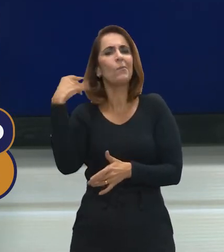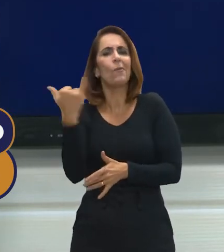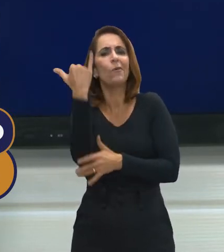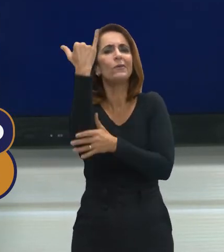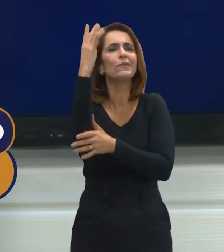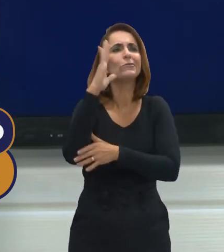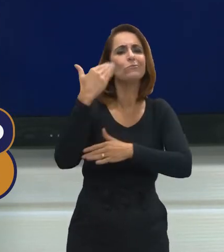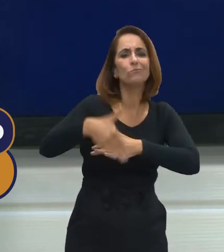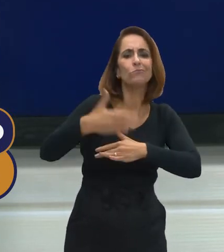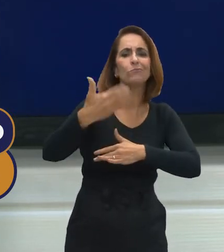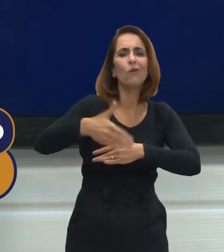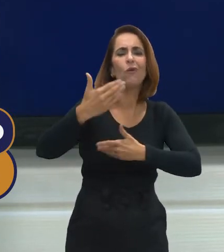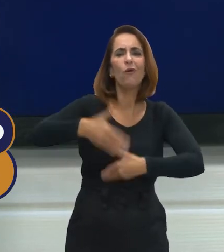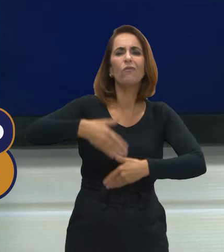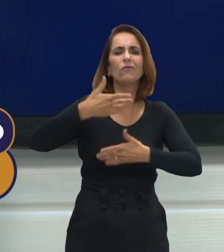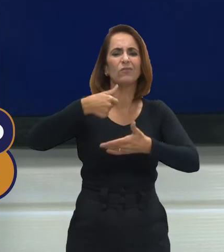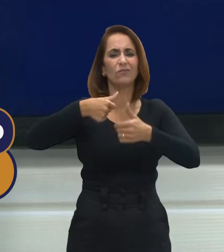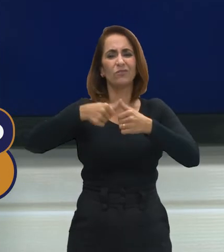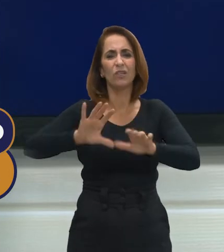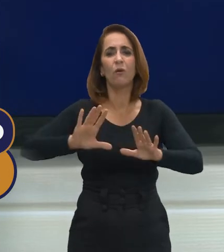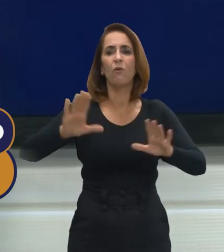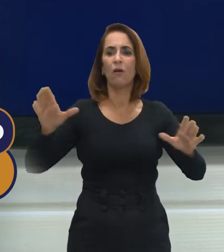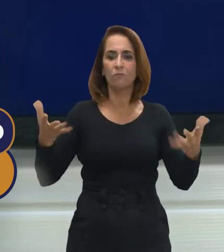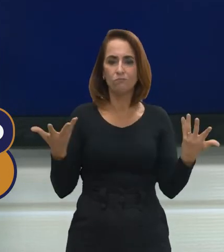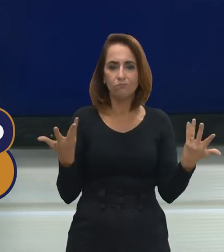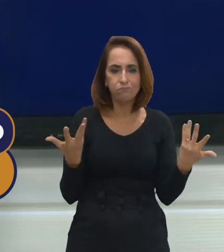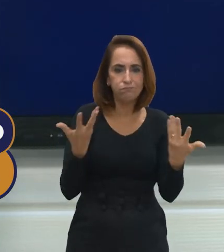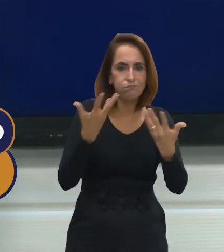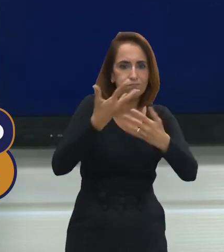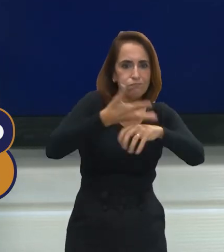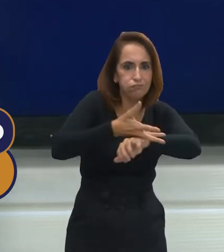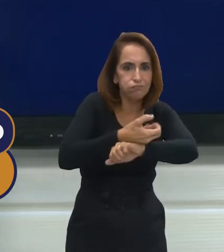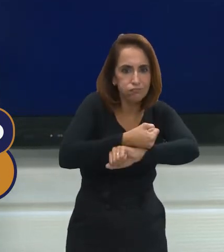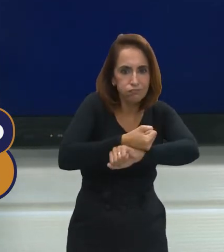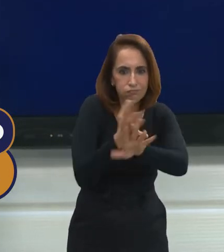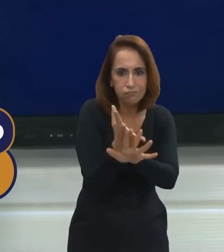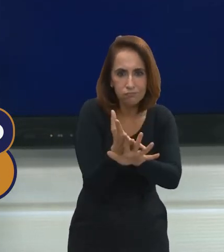realmente as provas agora, elas estão cada vez mais interdisciplinar,